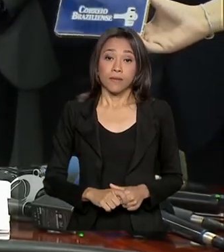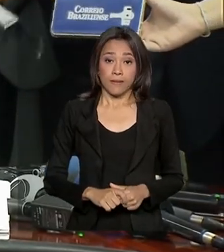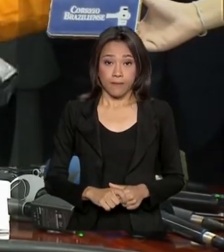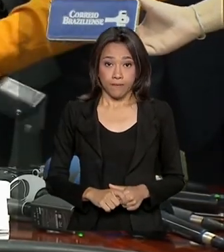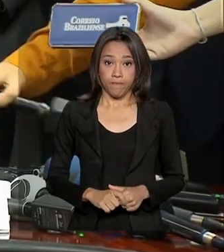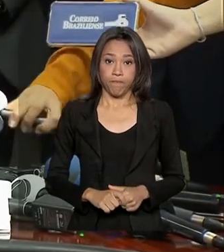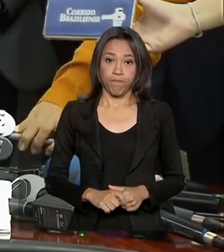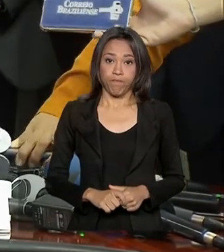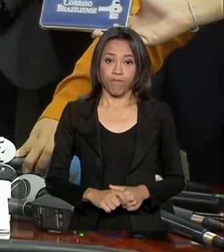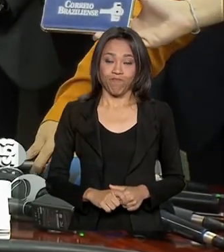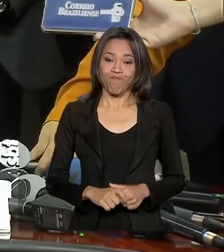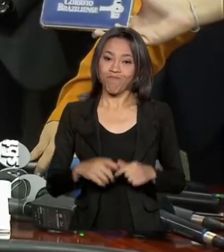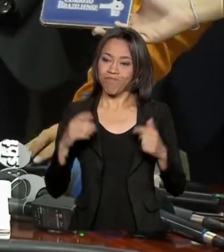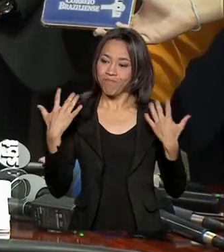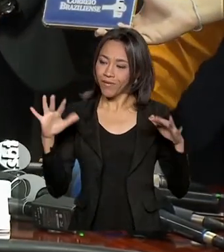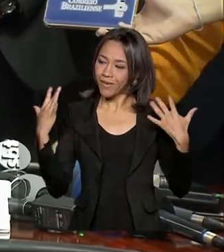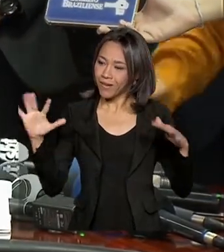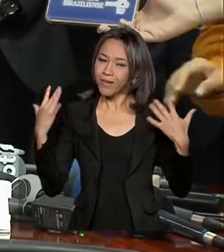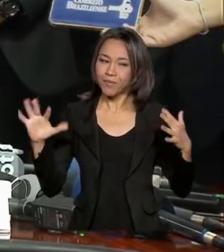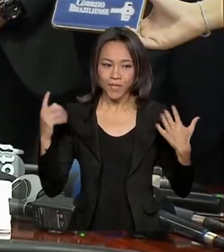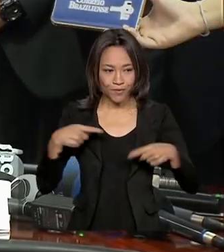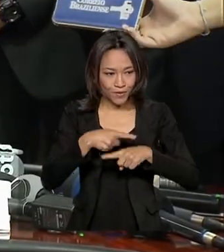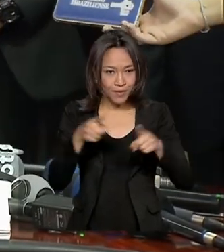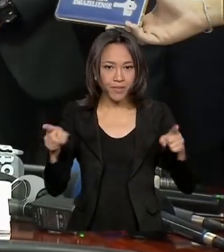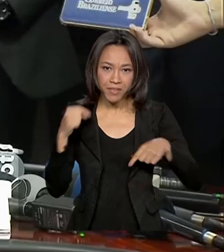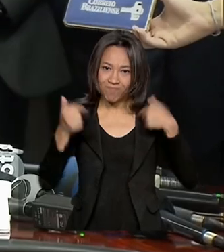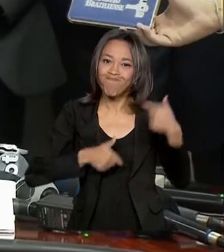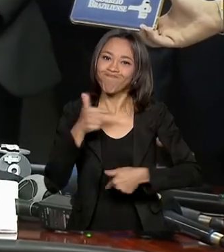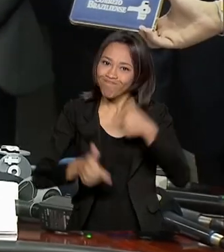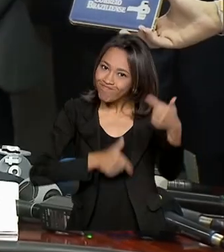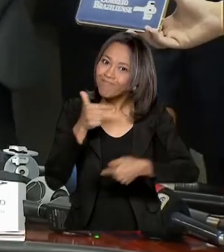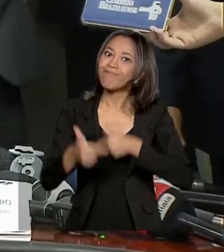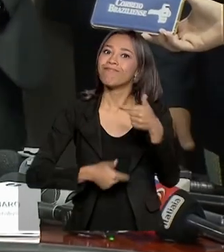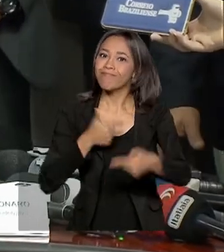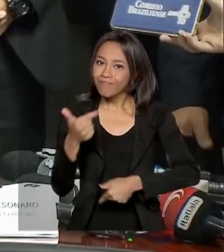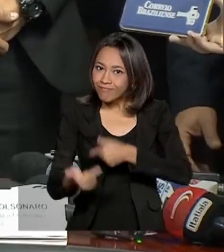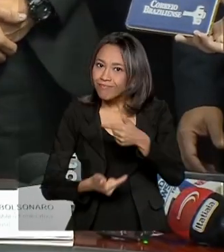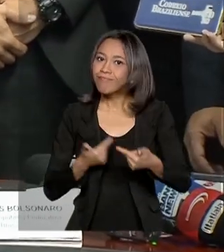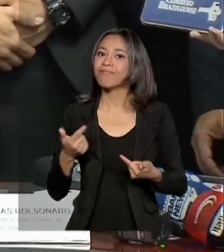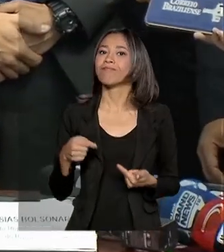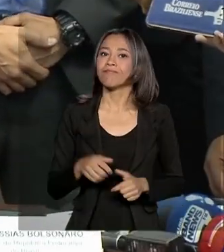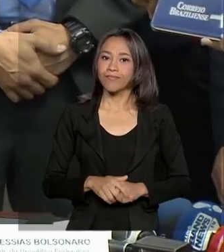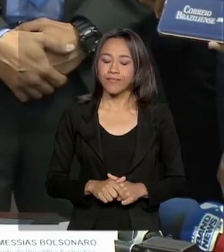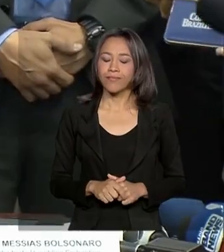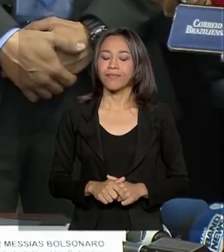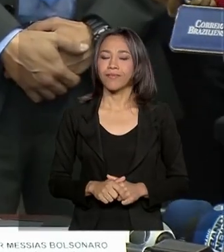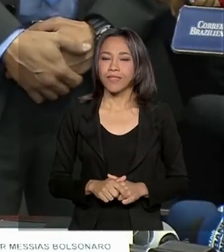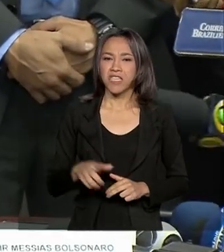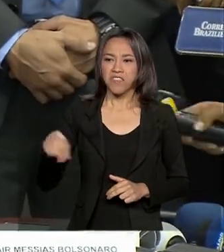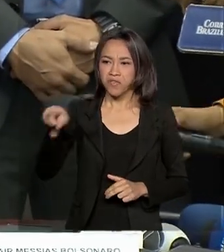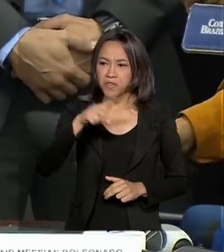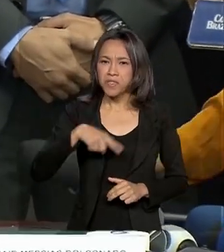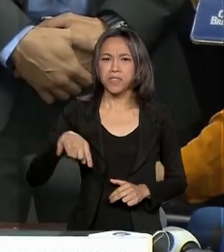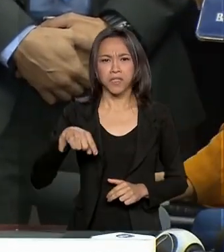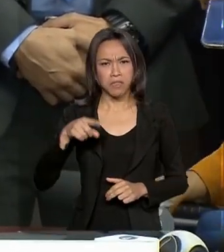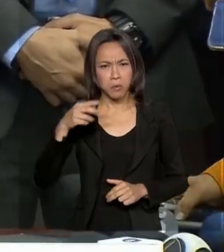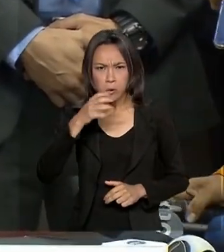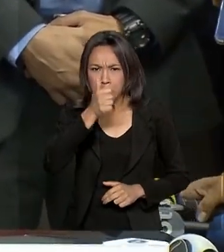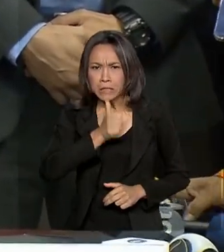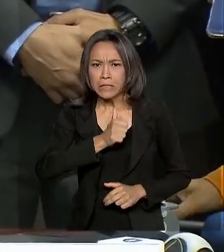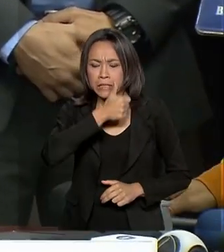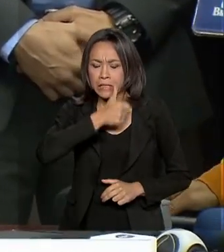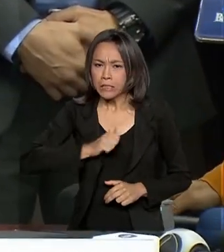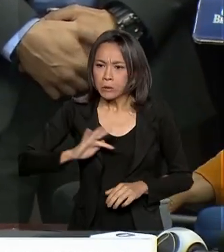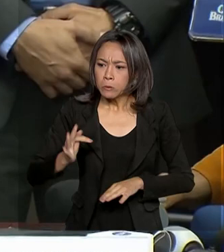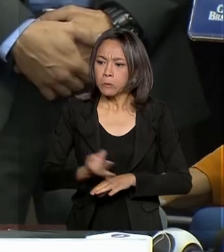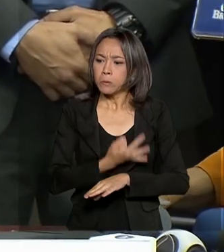parabenizar aqui todos os envolvidos nessa operação, que não deixou de contar com muito sacrifício